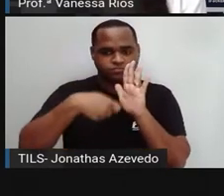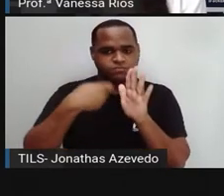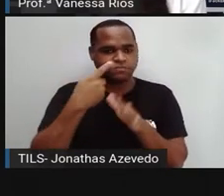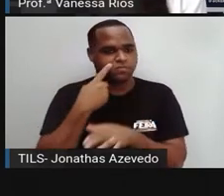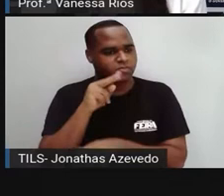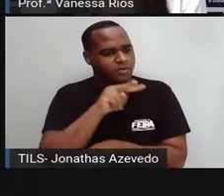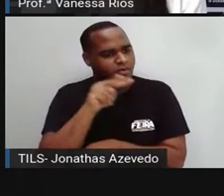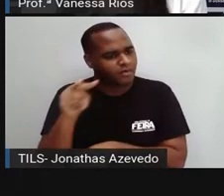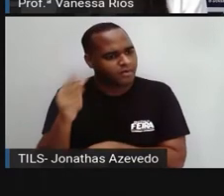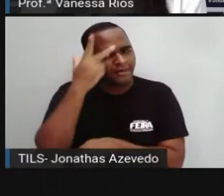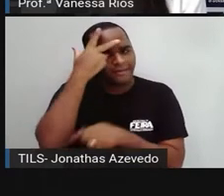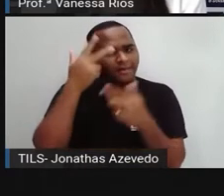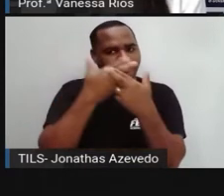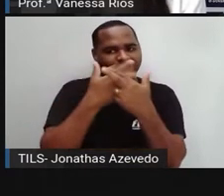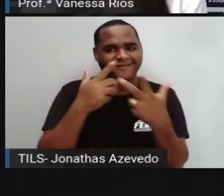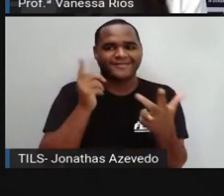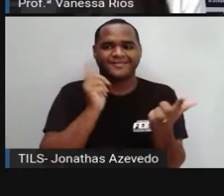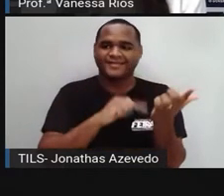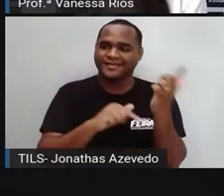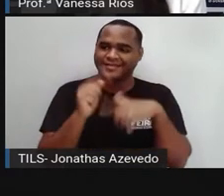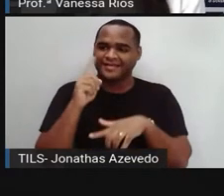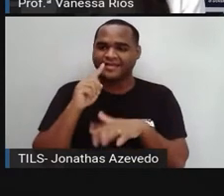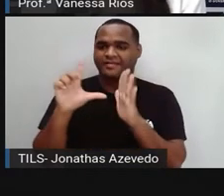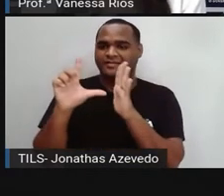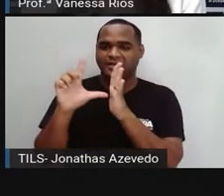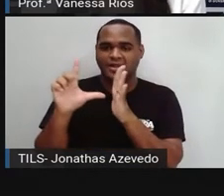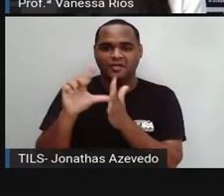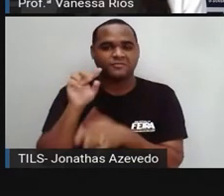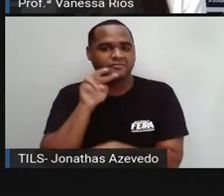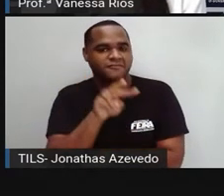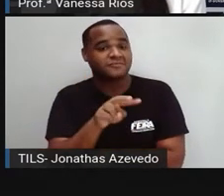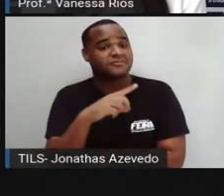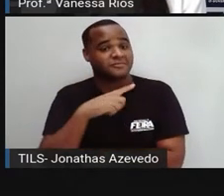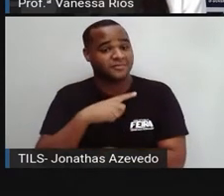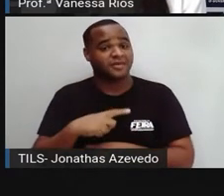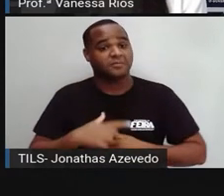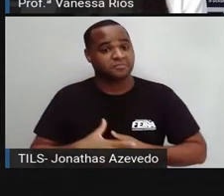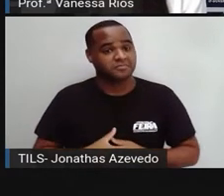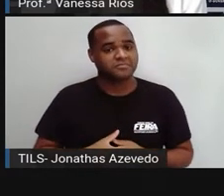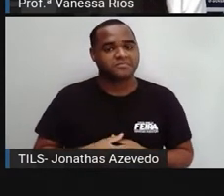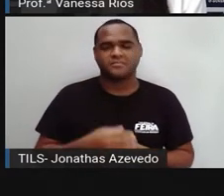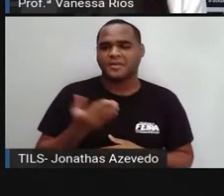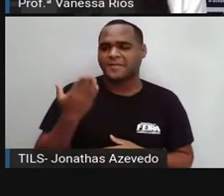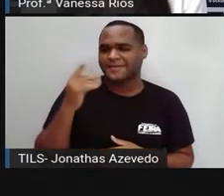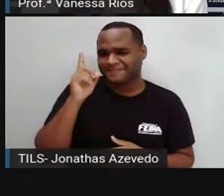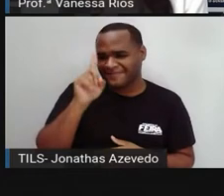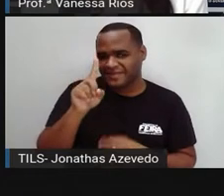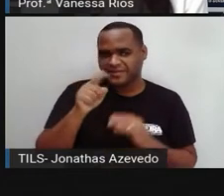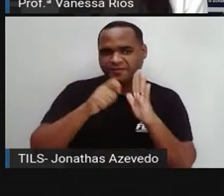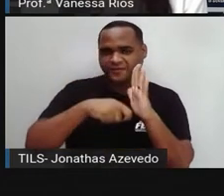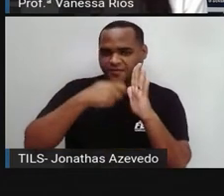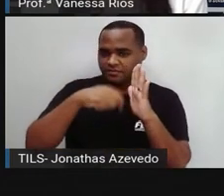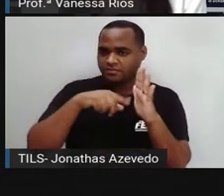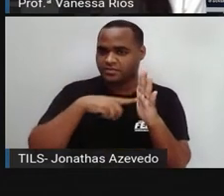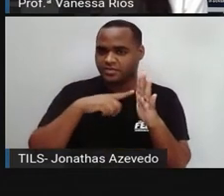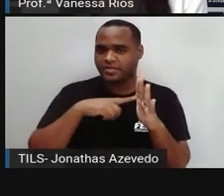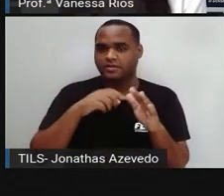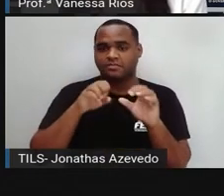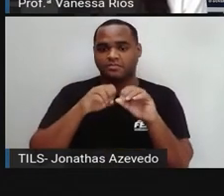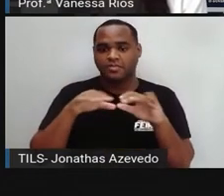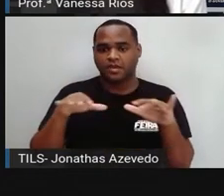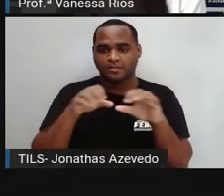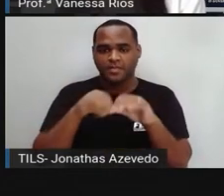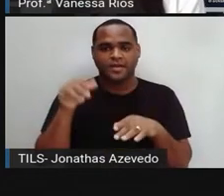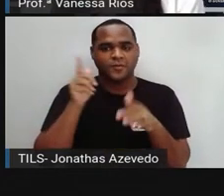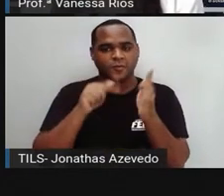200 mil pessoas passaram pela loja do menino. No primeiro dia que o vídeo foi passado, foram arrecadados